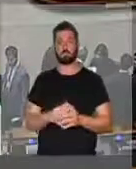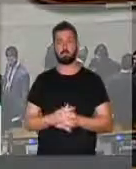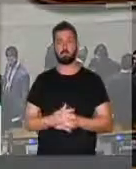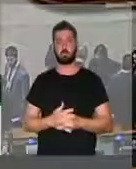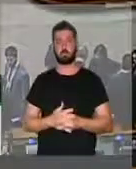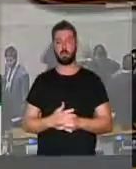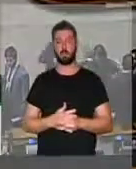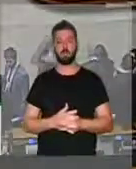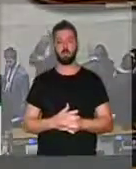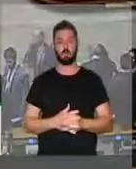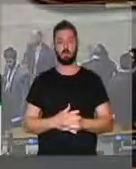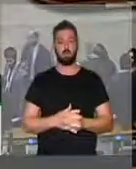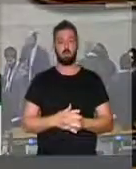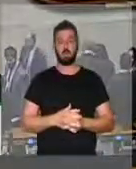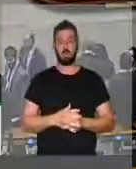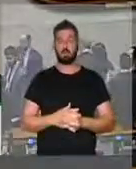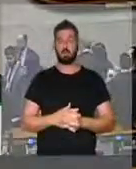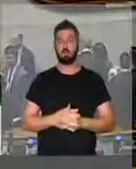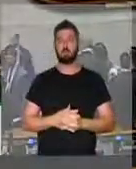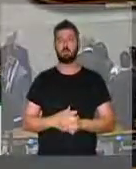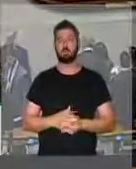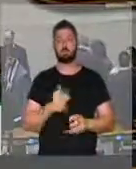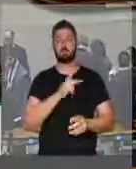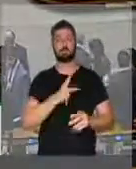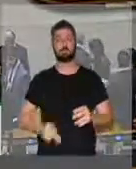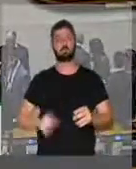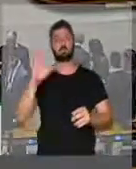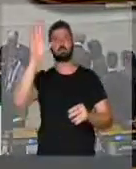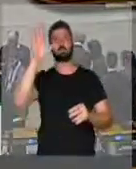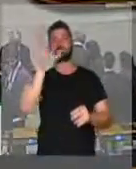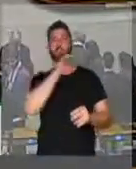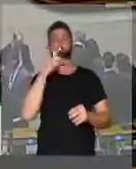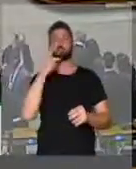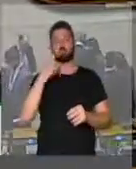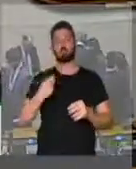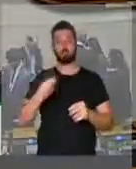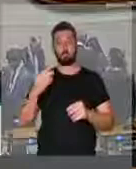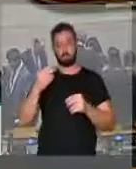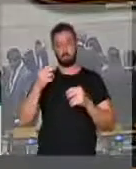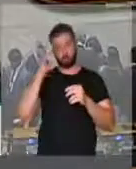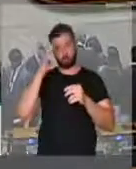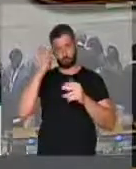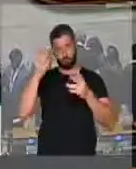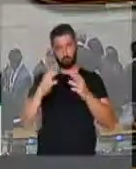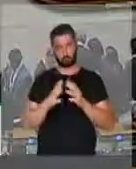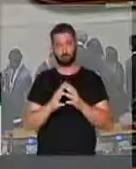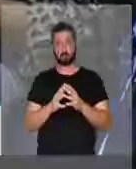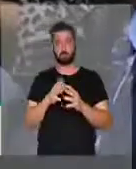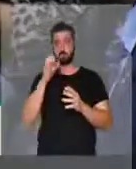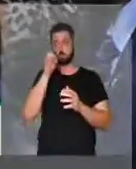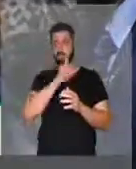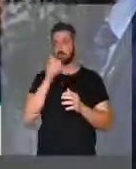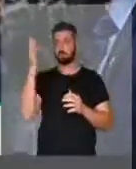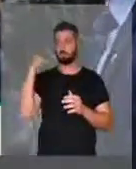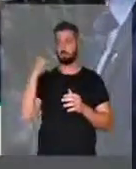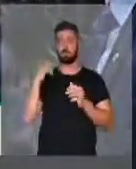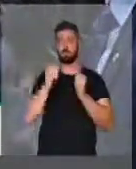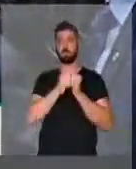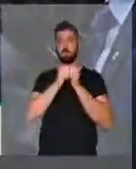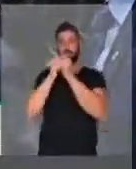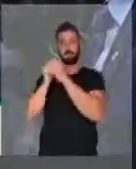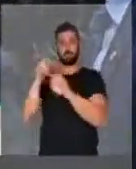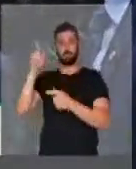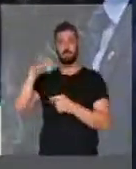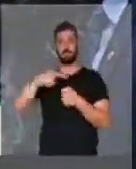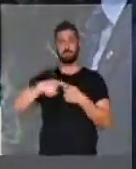Presidente Manato, eu queria registrar, inclusive com a presença de Vossa Excelência, no final de semana, no sábado, lá no